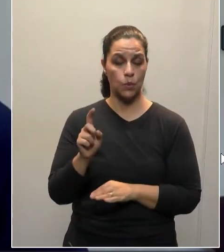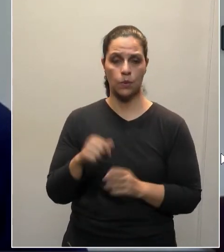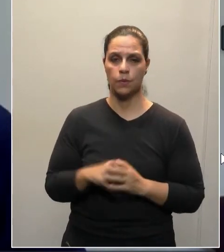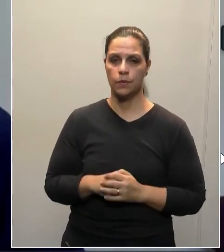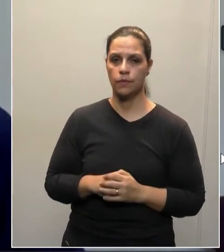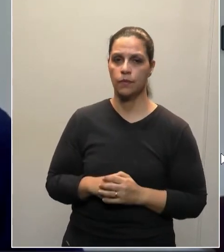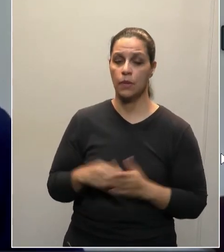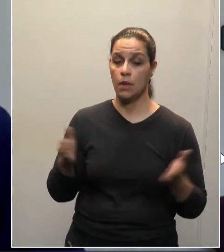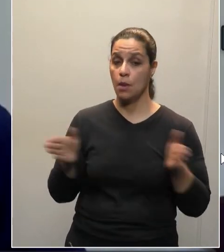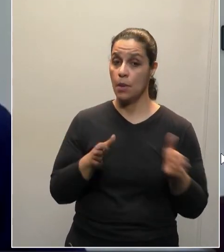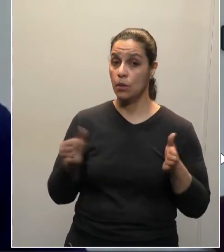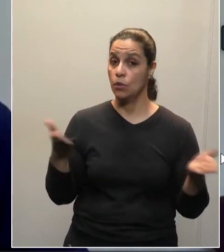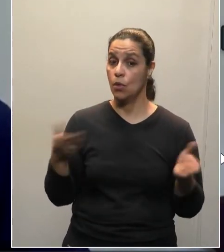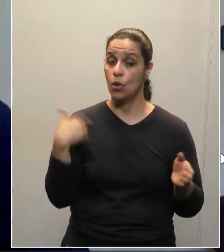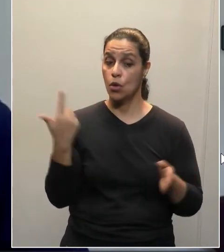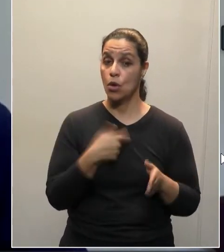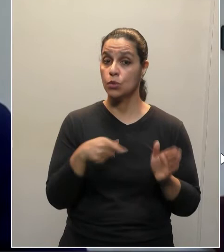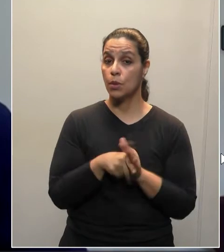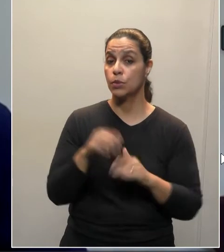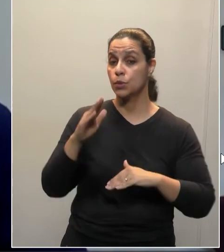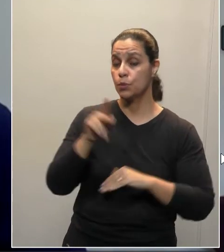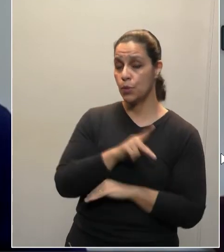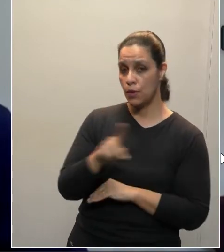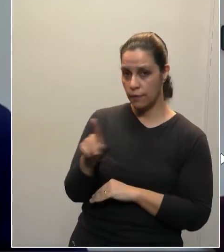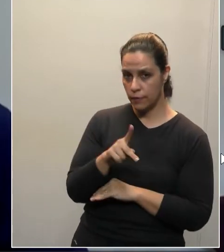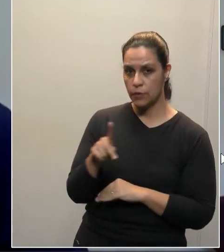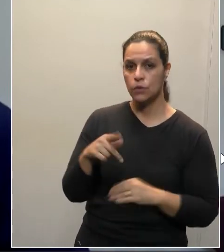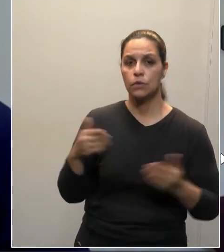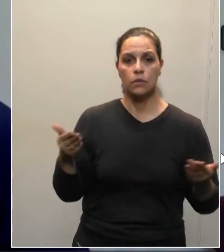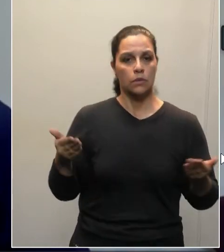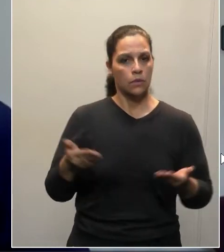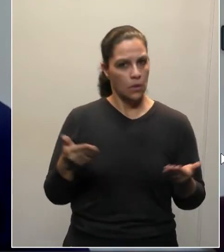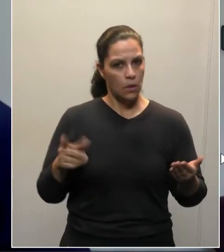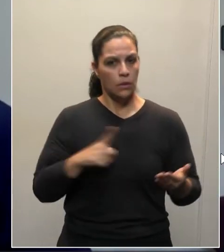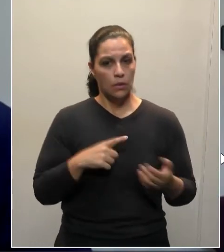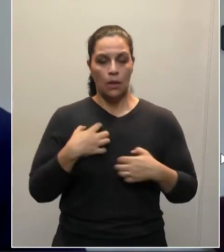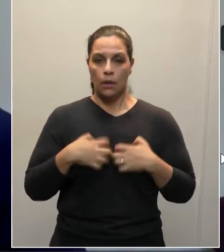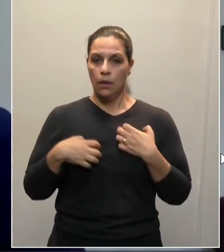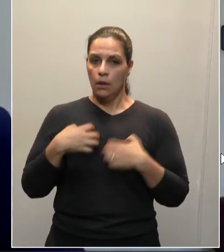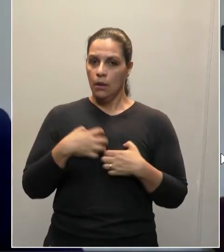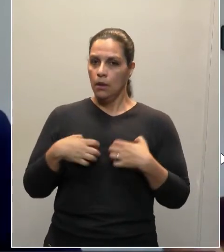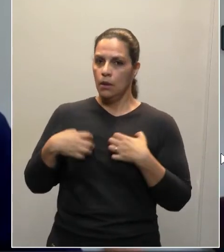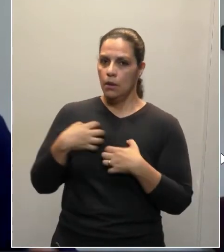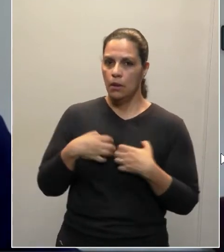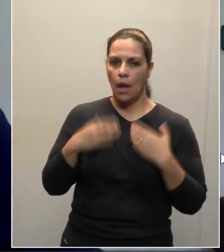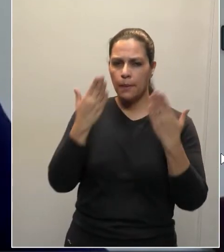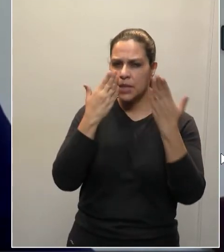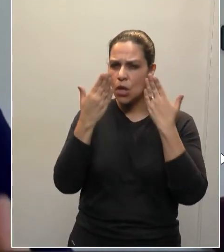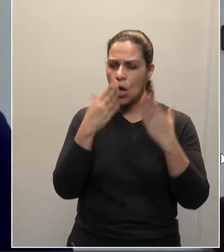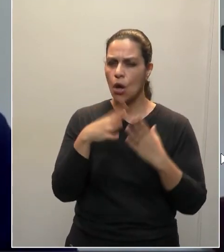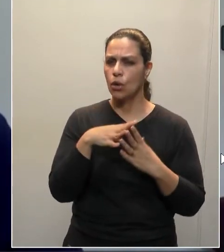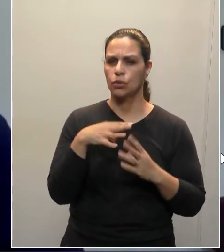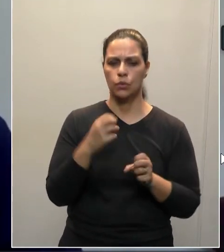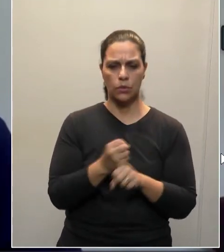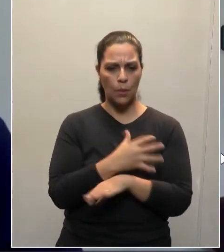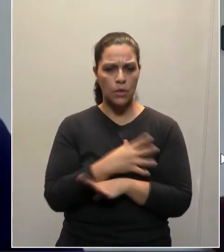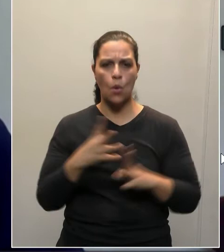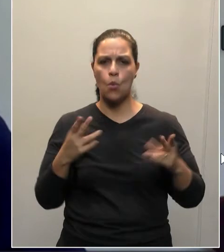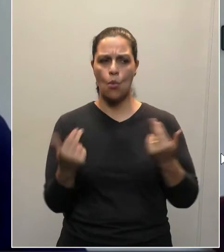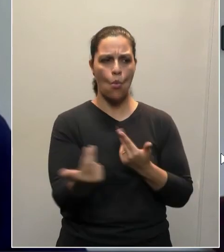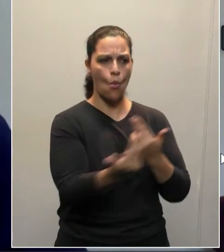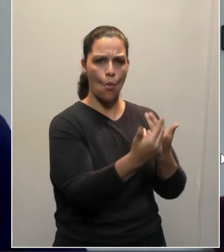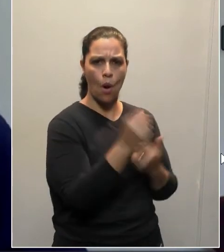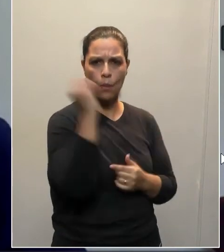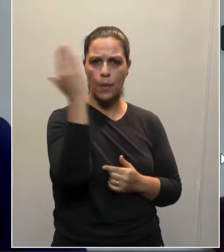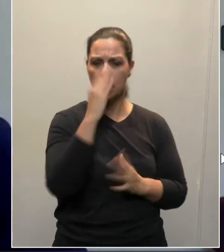também, neste momento que os nossos professores estão abalados, inclusive, psicologicamente, como toda a população está